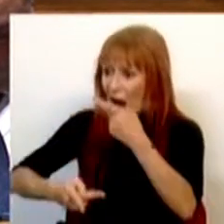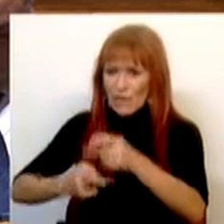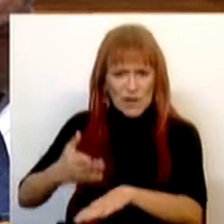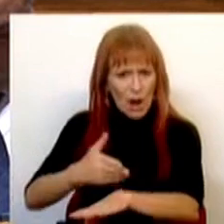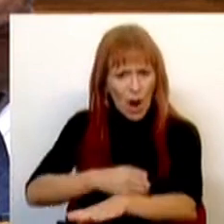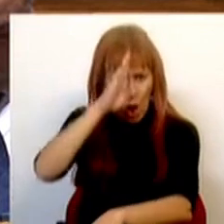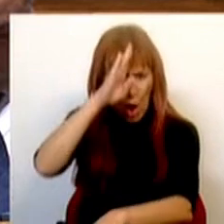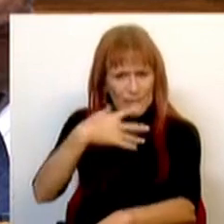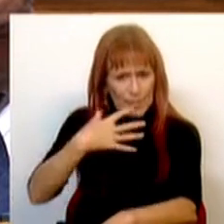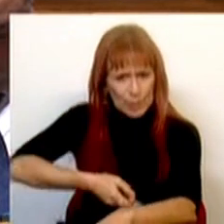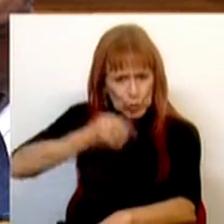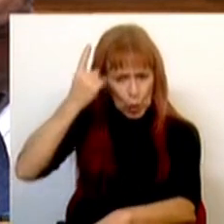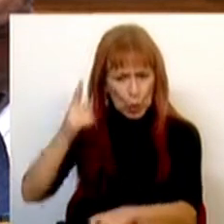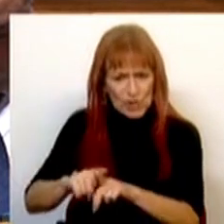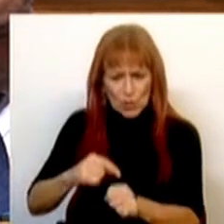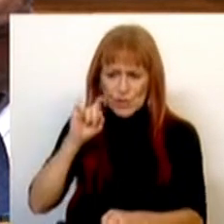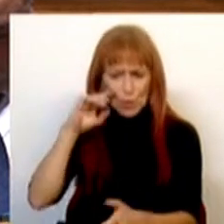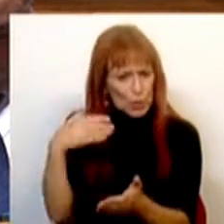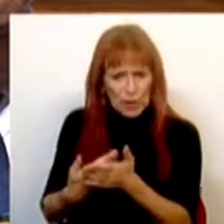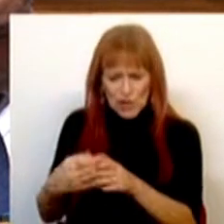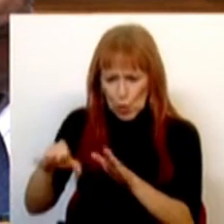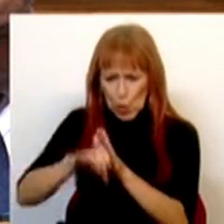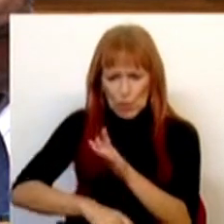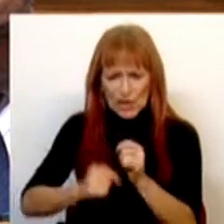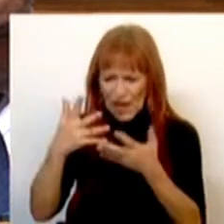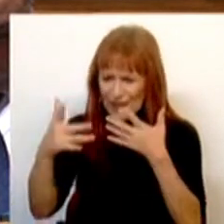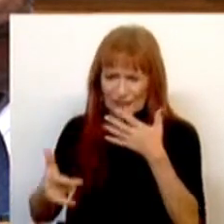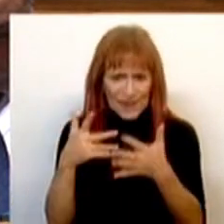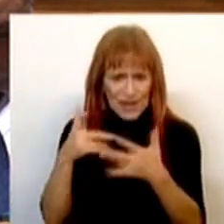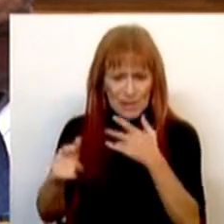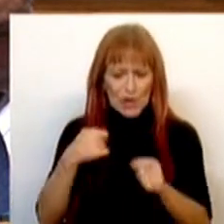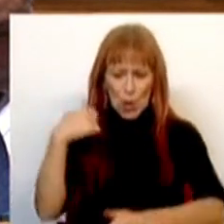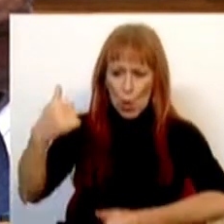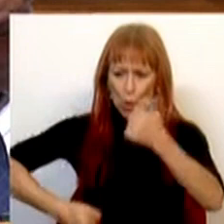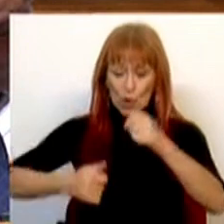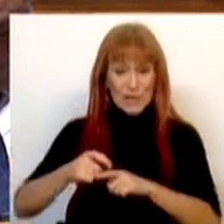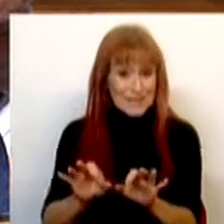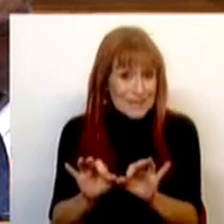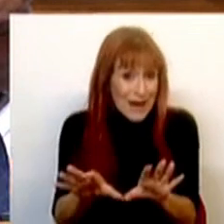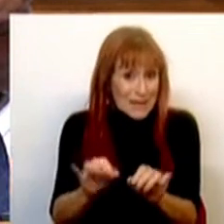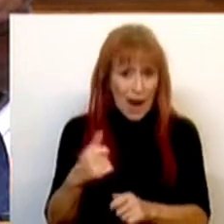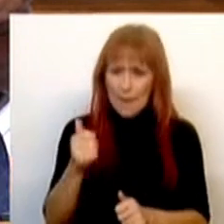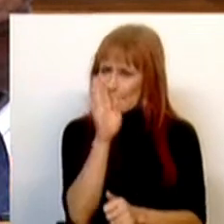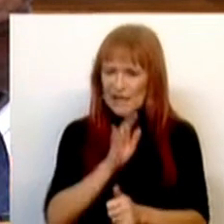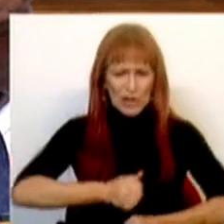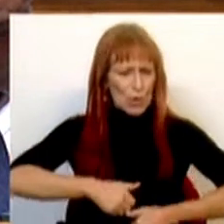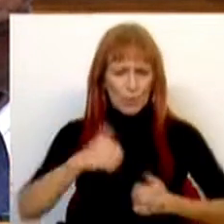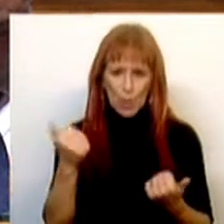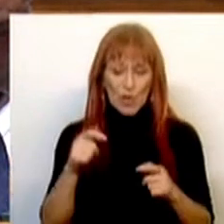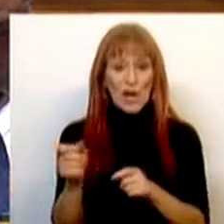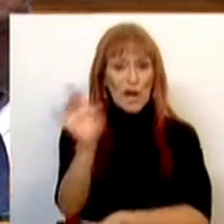prévia credível e sem terem sido asseguradas as condições de transparência e de concorrência em linha com as boas práticas